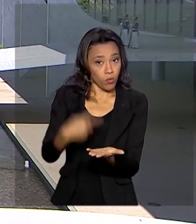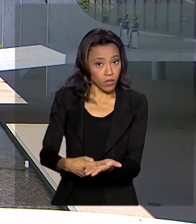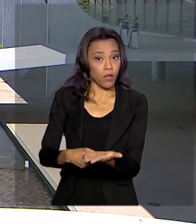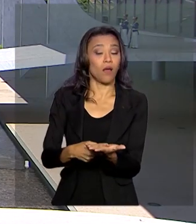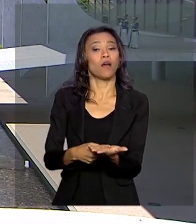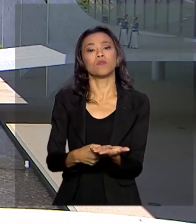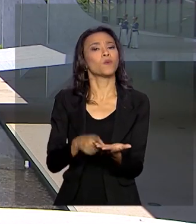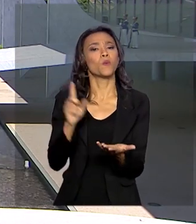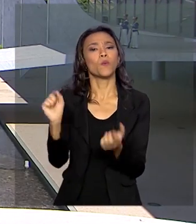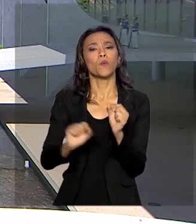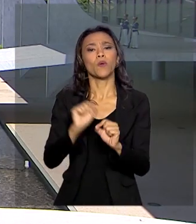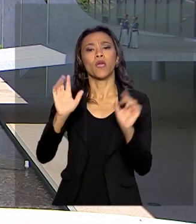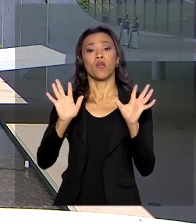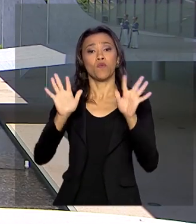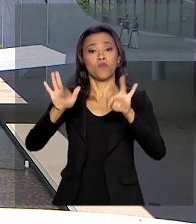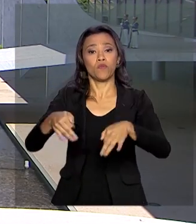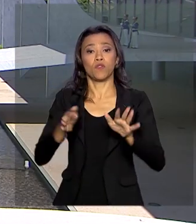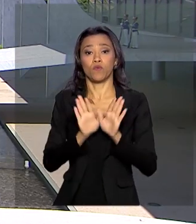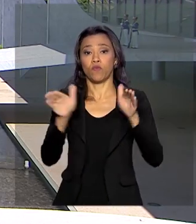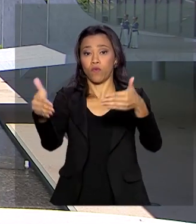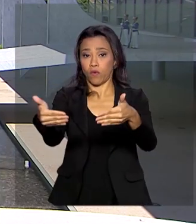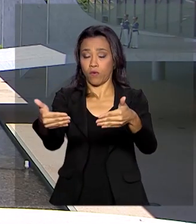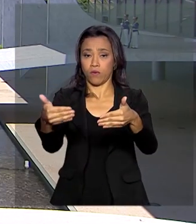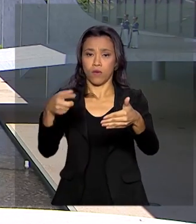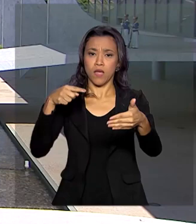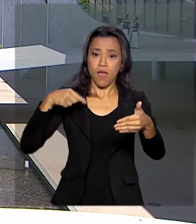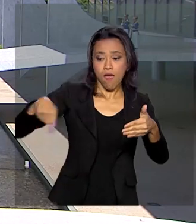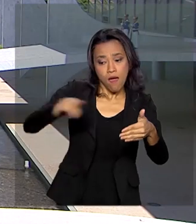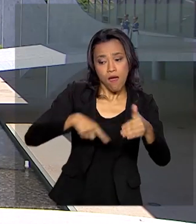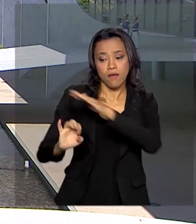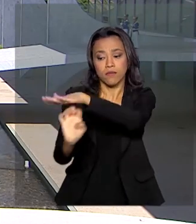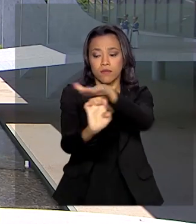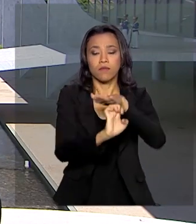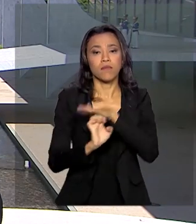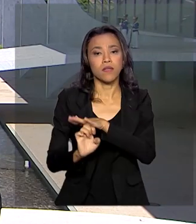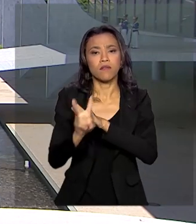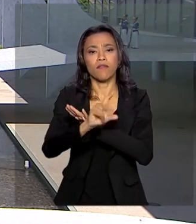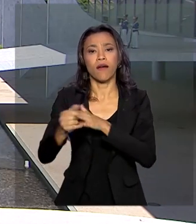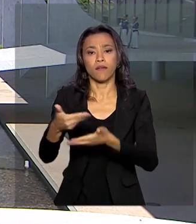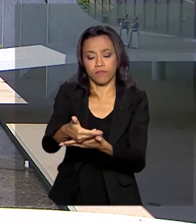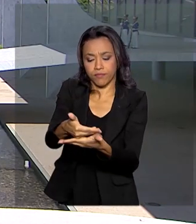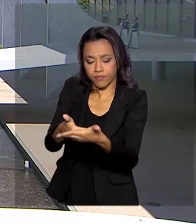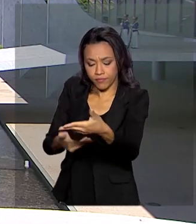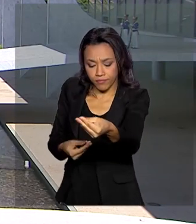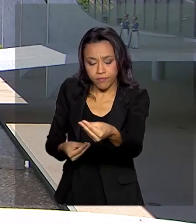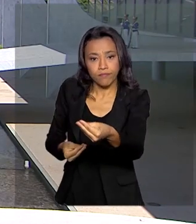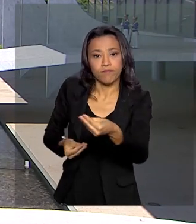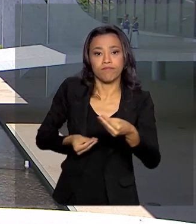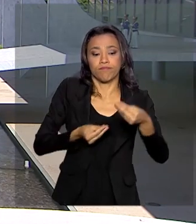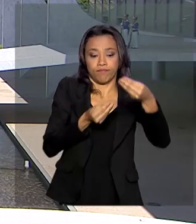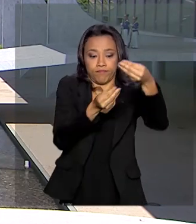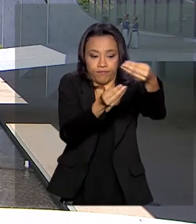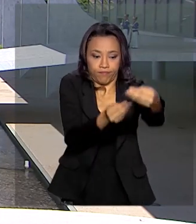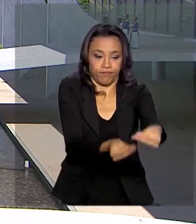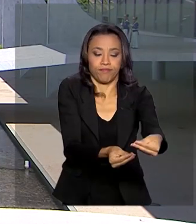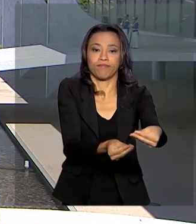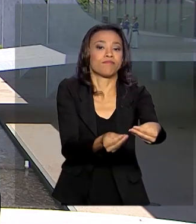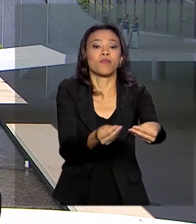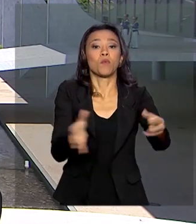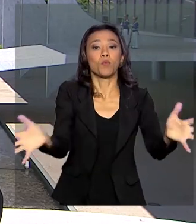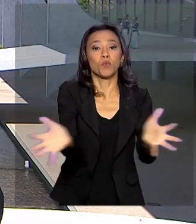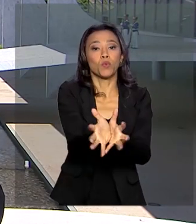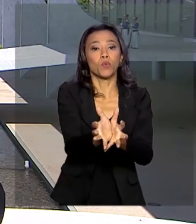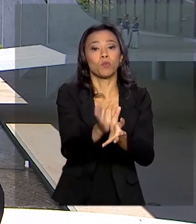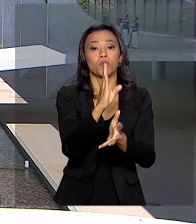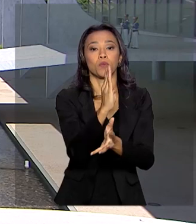cerimônia de encerramento desse Fórum onde os empresários devem entregar aos chefes de Estado do BRICS um documento